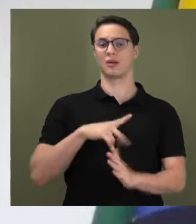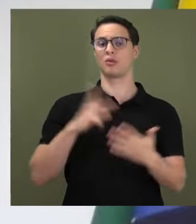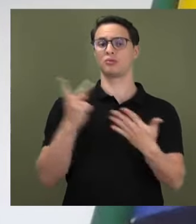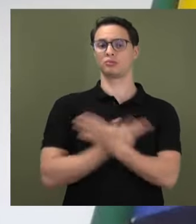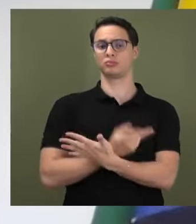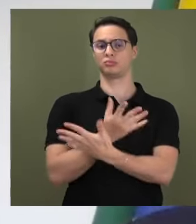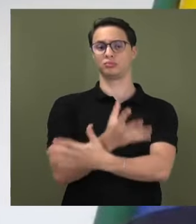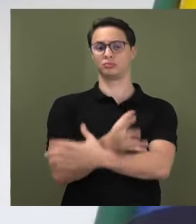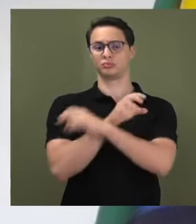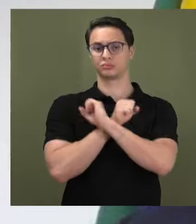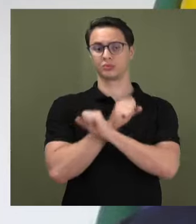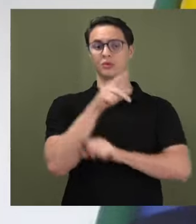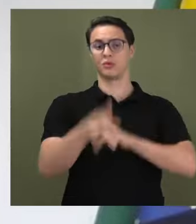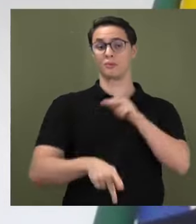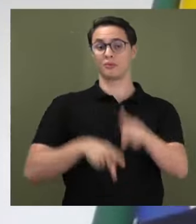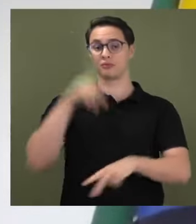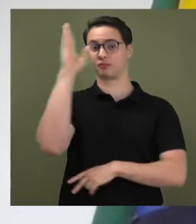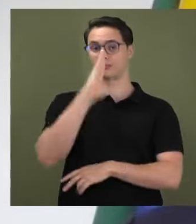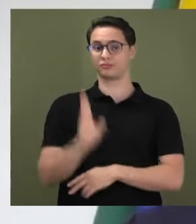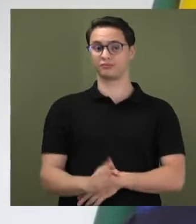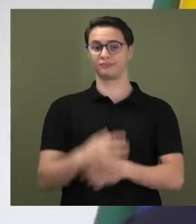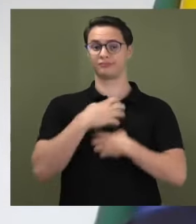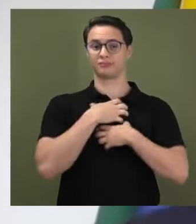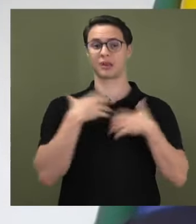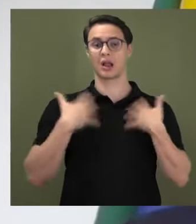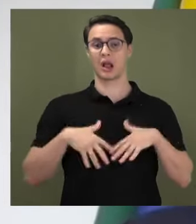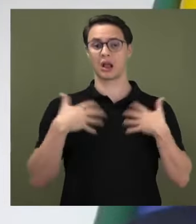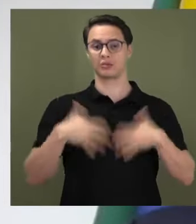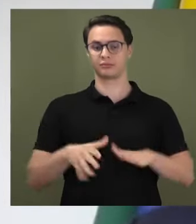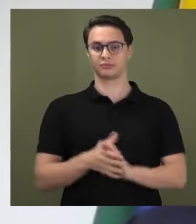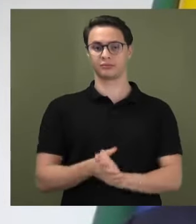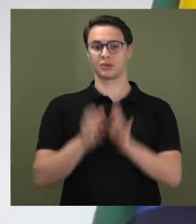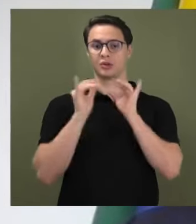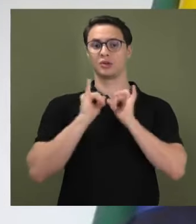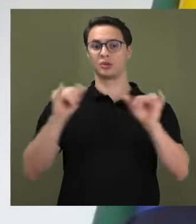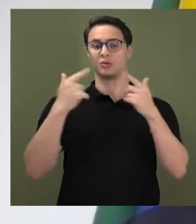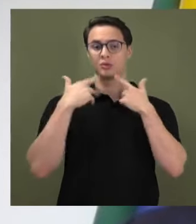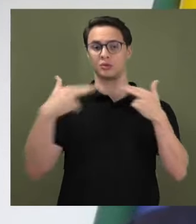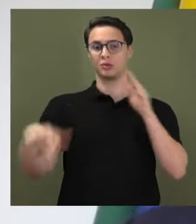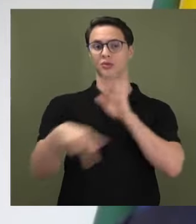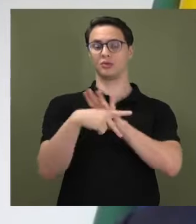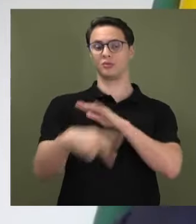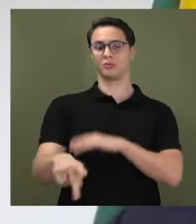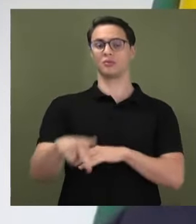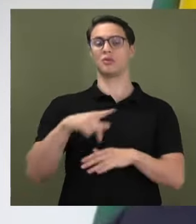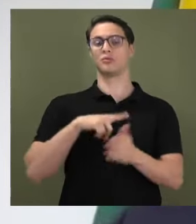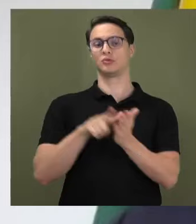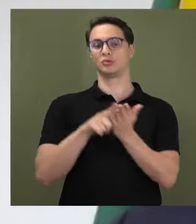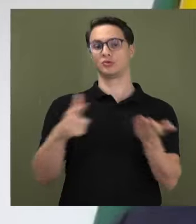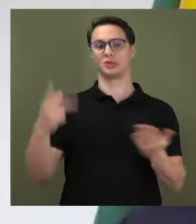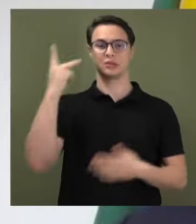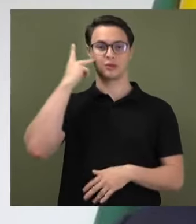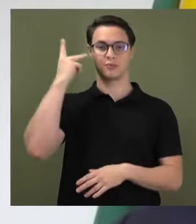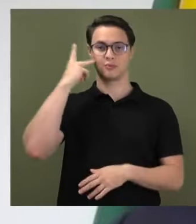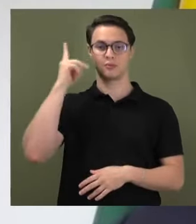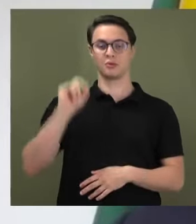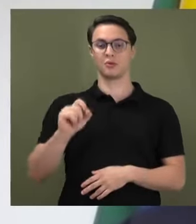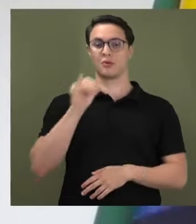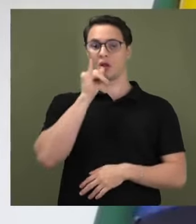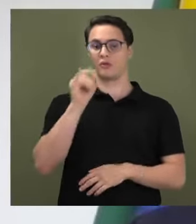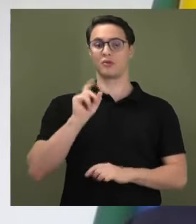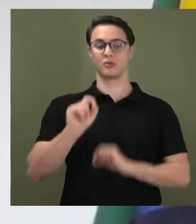e o brasileiro está apavorado com isso, a notícia publicada pela Folha de São Paulo de que o governo federal abrirá